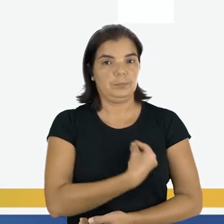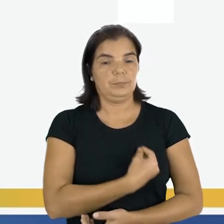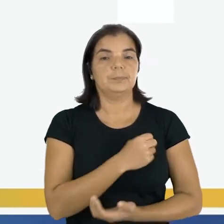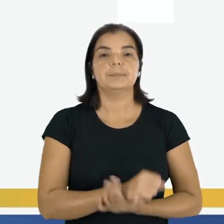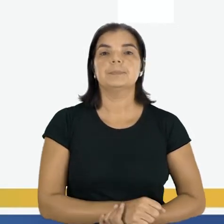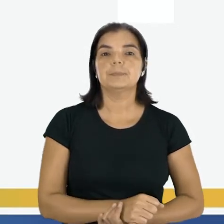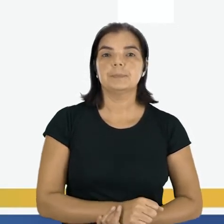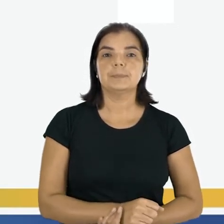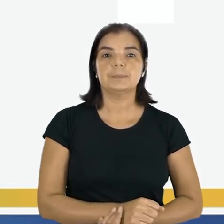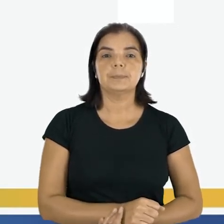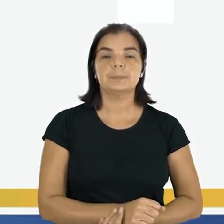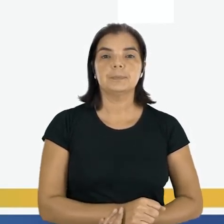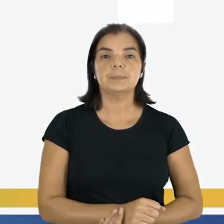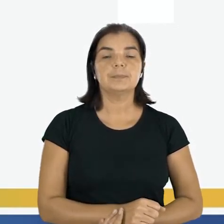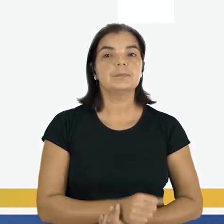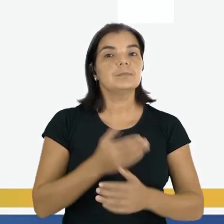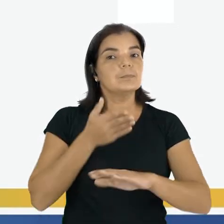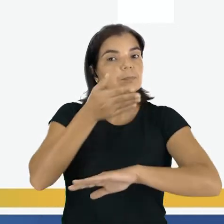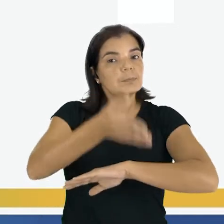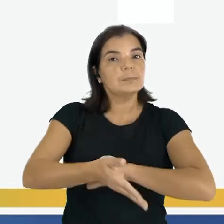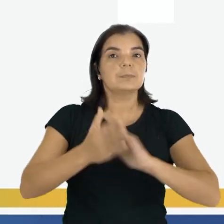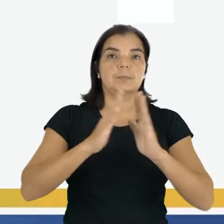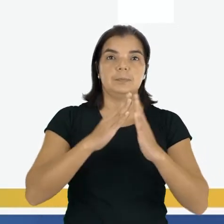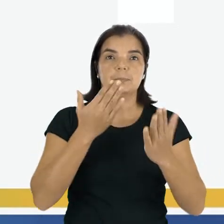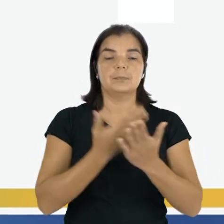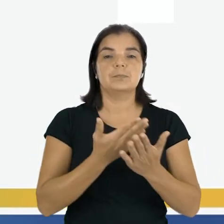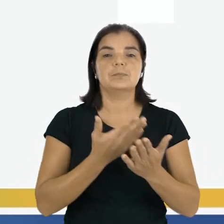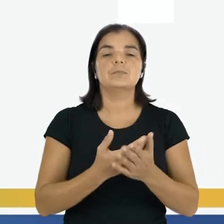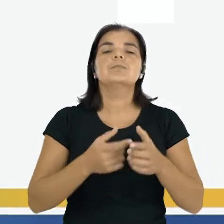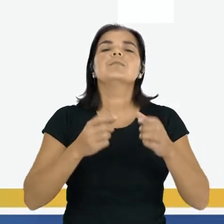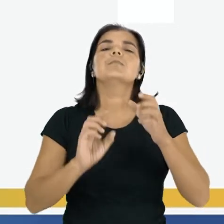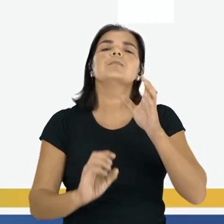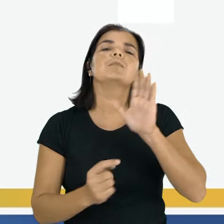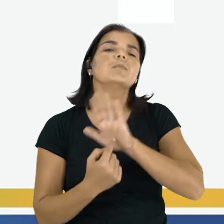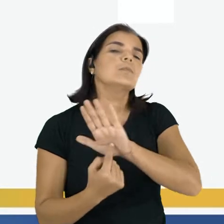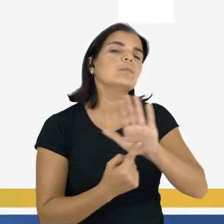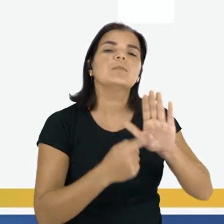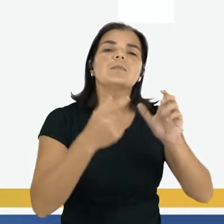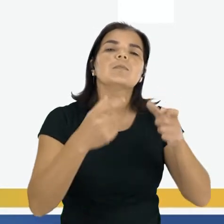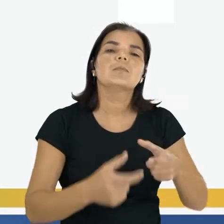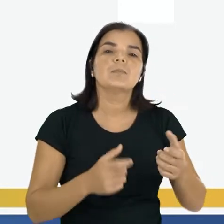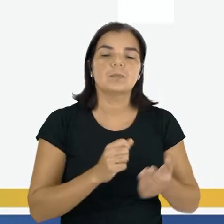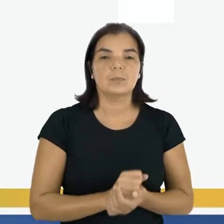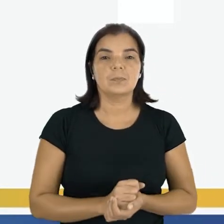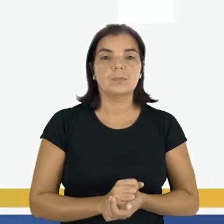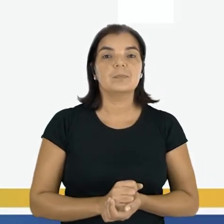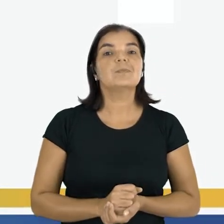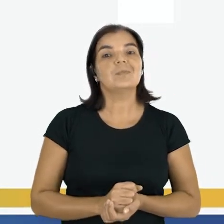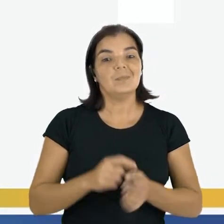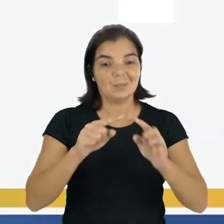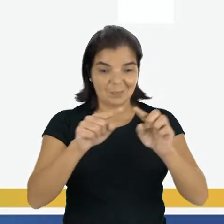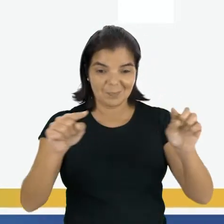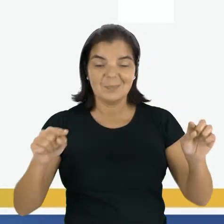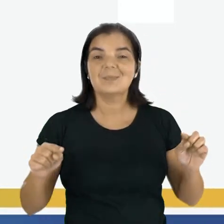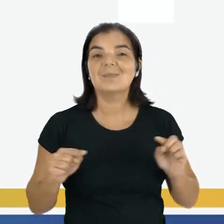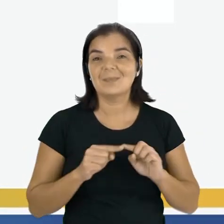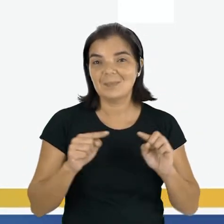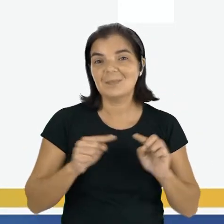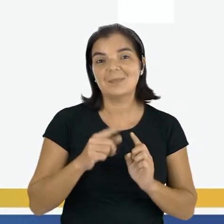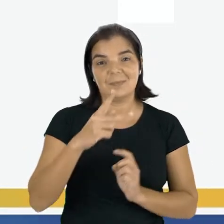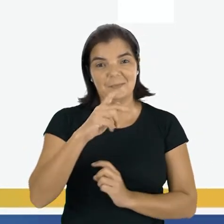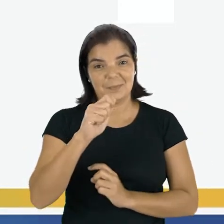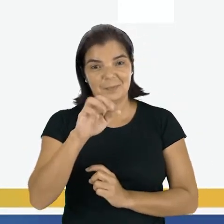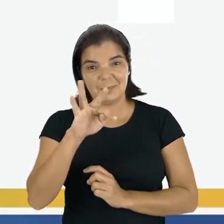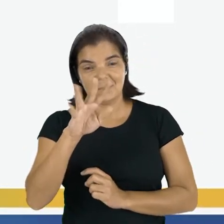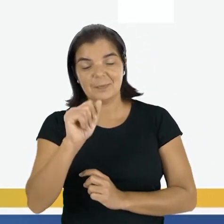Felipe vai entrar na escola. Onde Felipe apareceu? No pátio. No Muito bem.